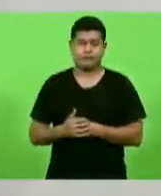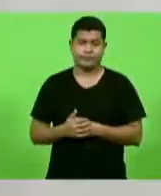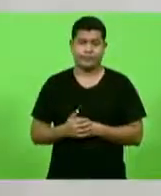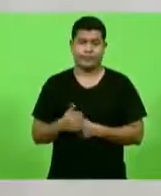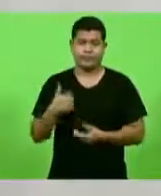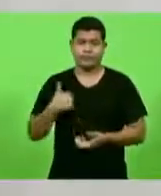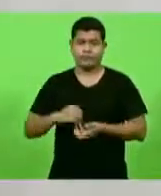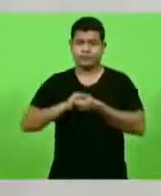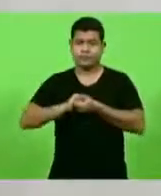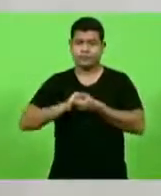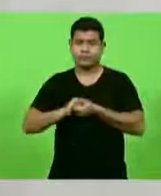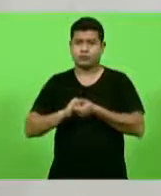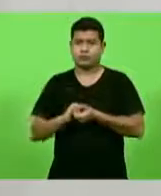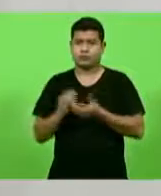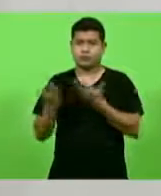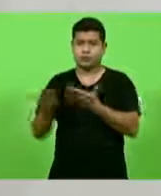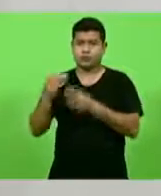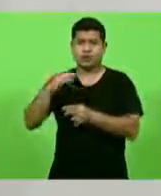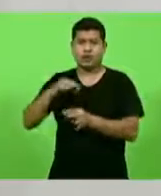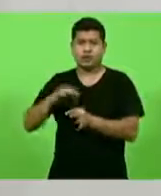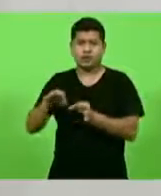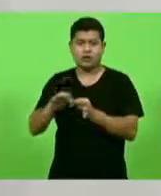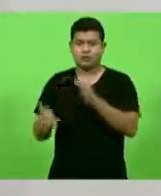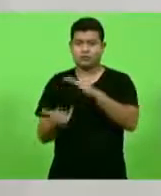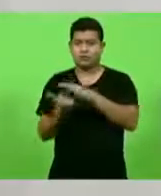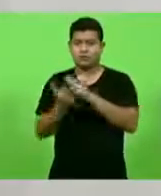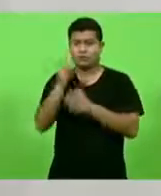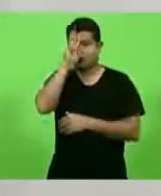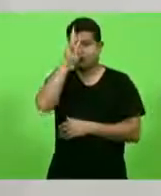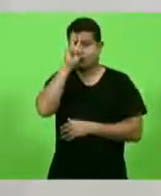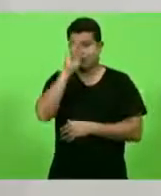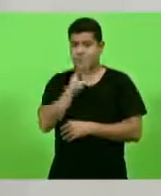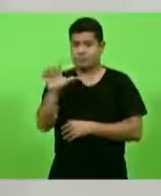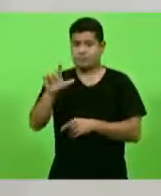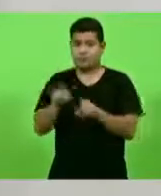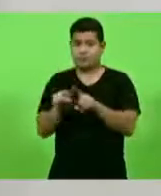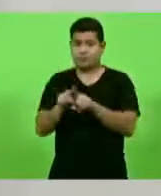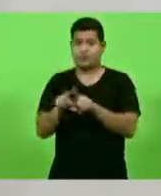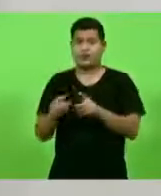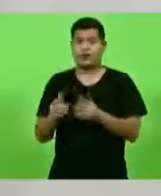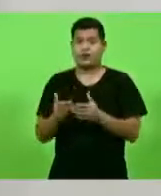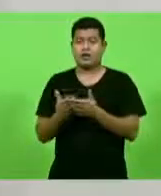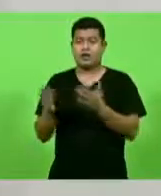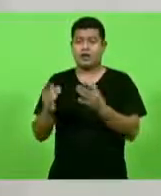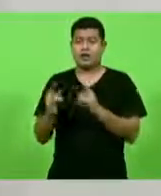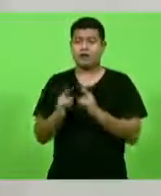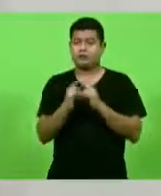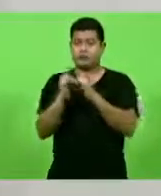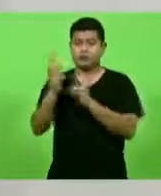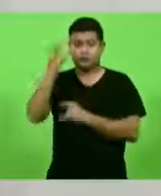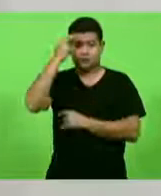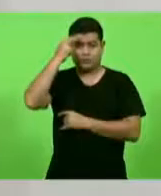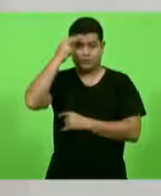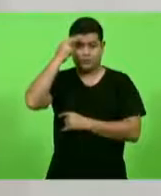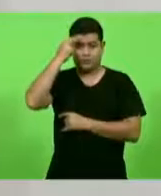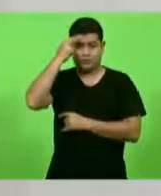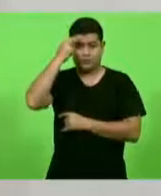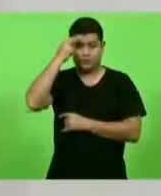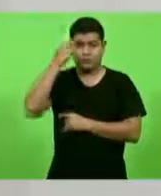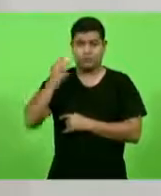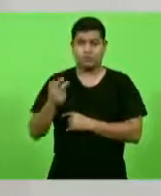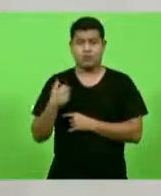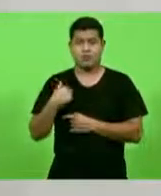a todos do Instituto Histórico de Blumenau, da Fundação Catarinense de Cultura, na pessoa do ex-deputado Marcondes